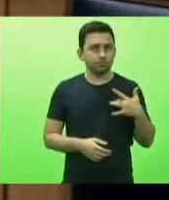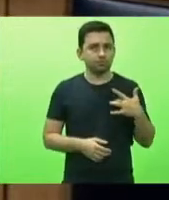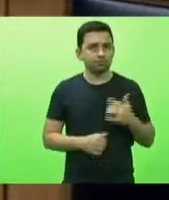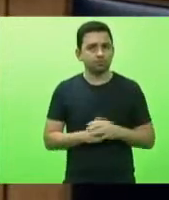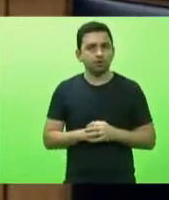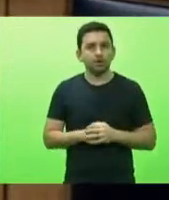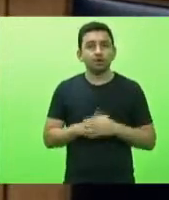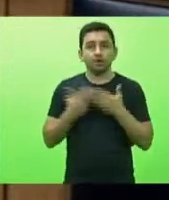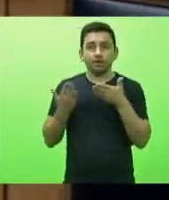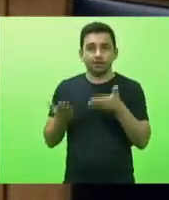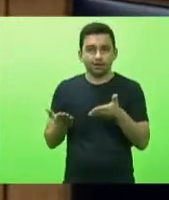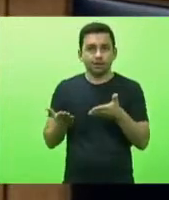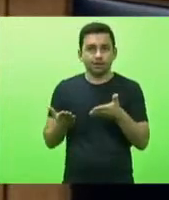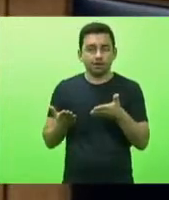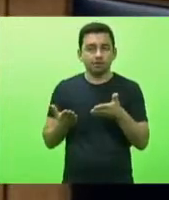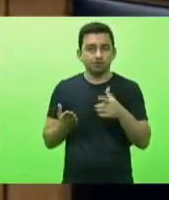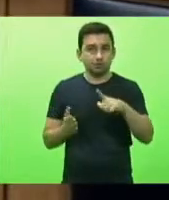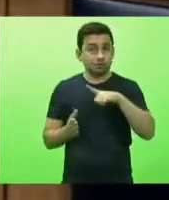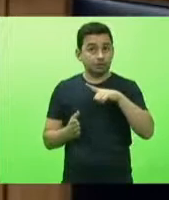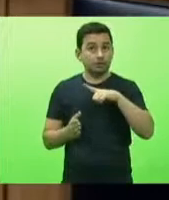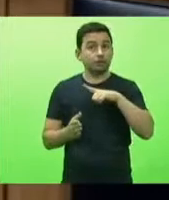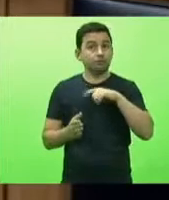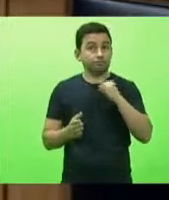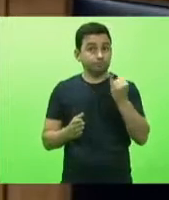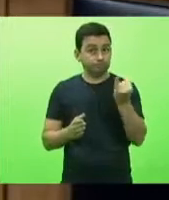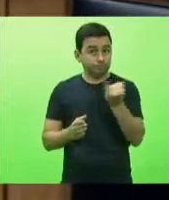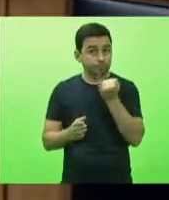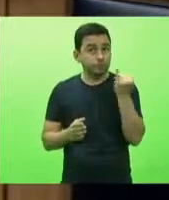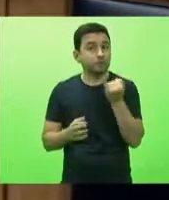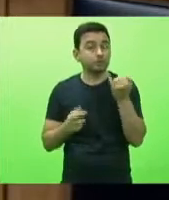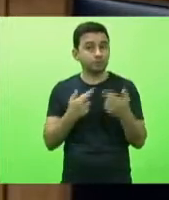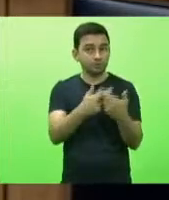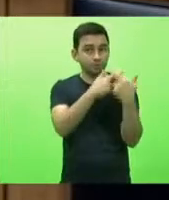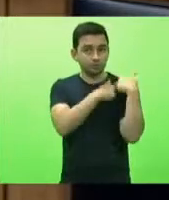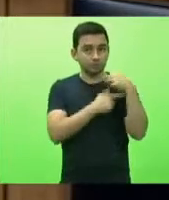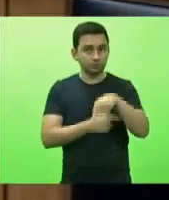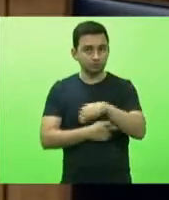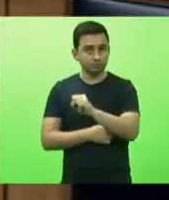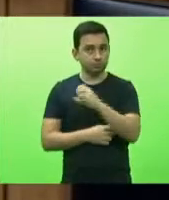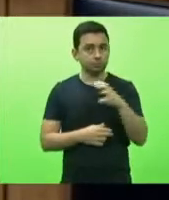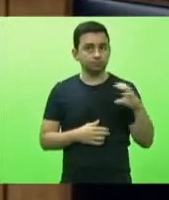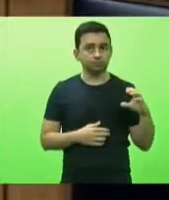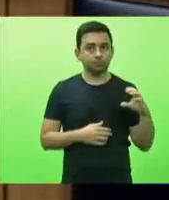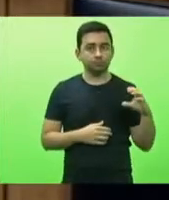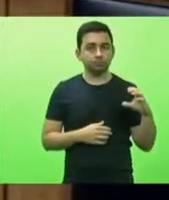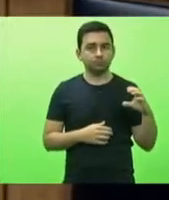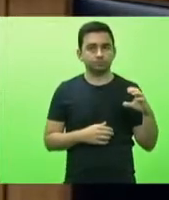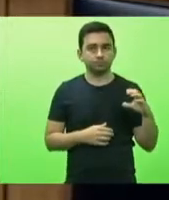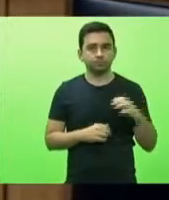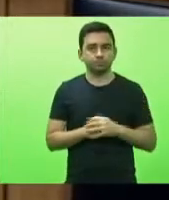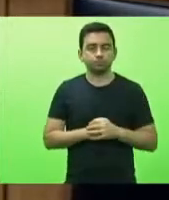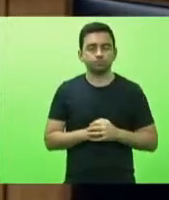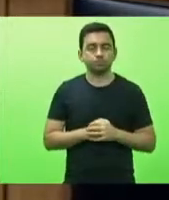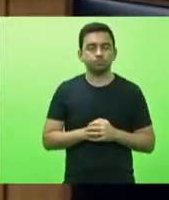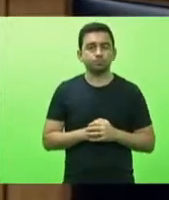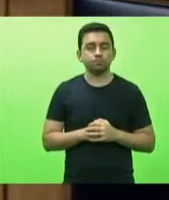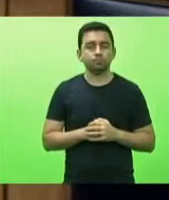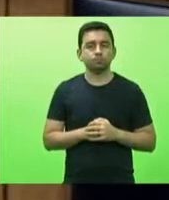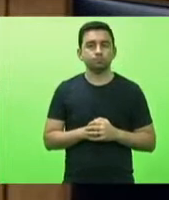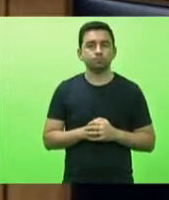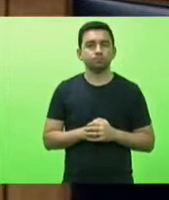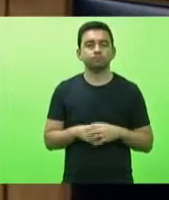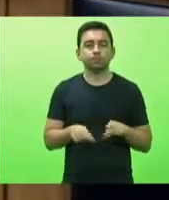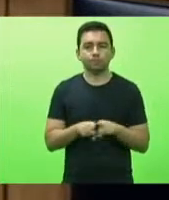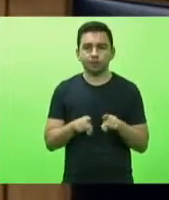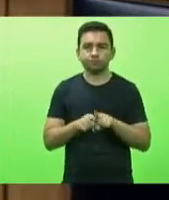que comanda uma pasta importante no Estado de Santa Catarina é um queria